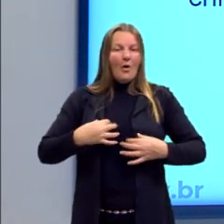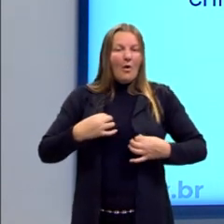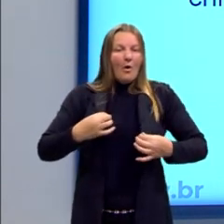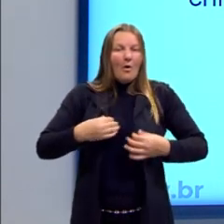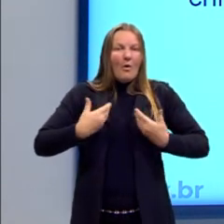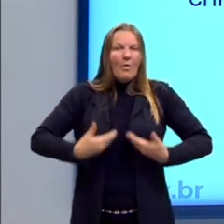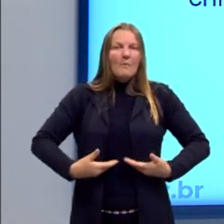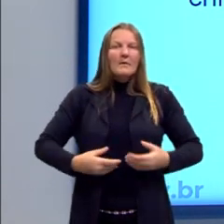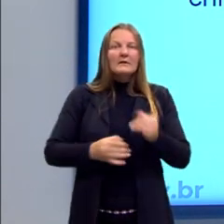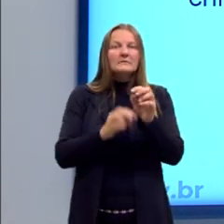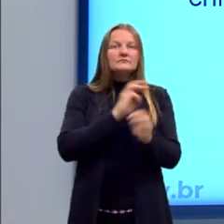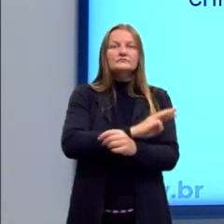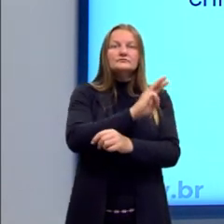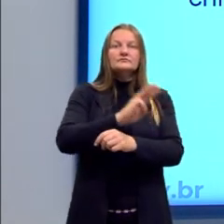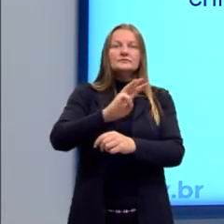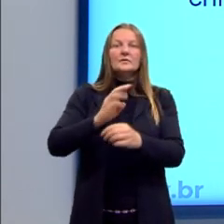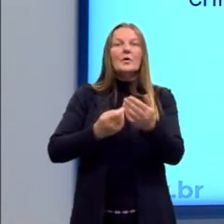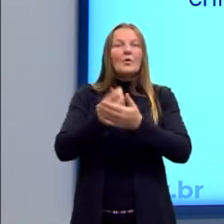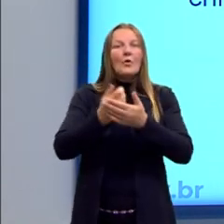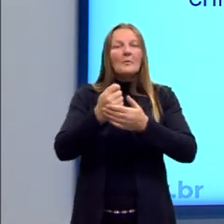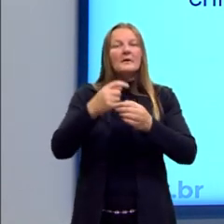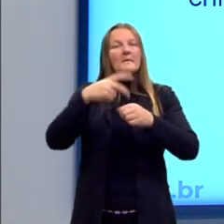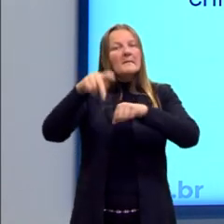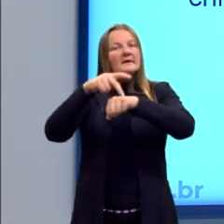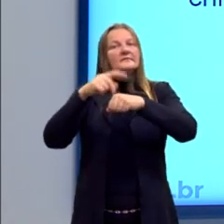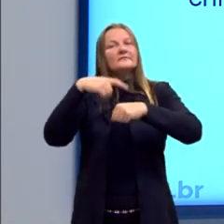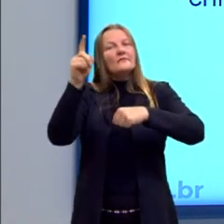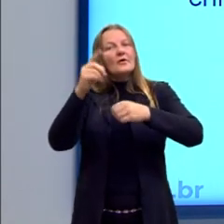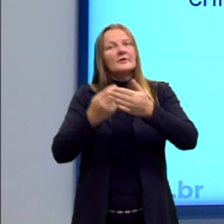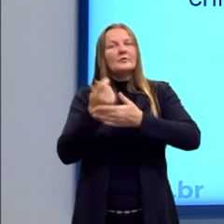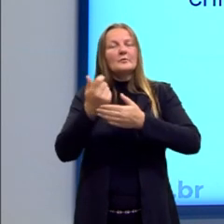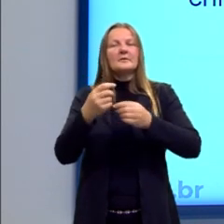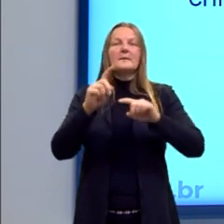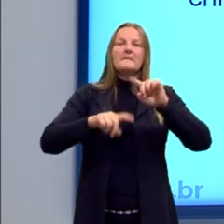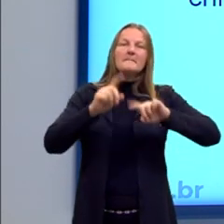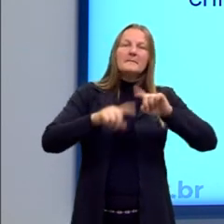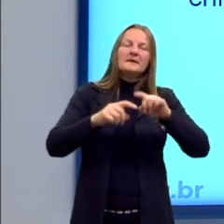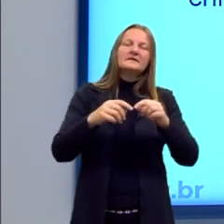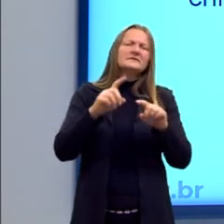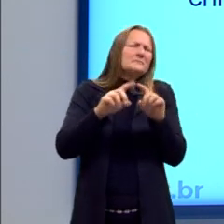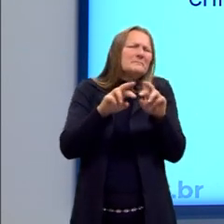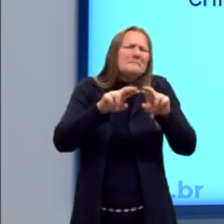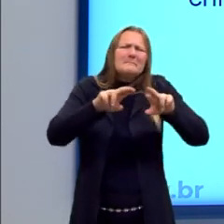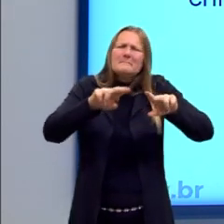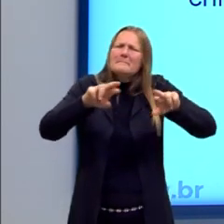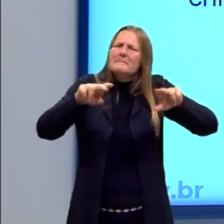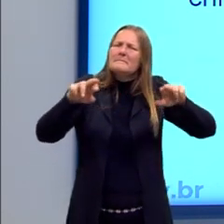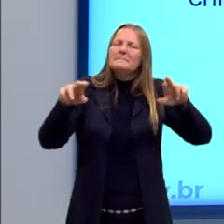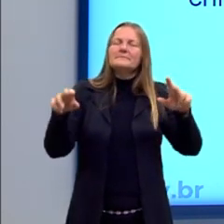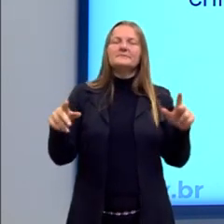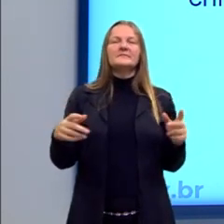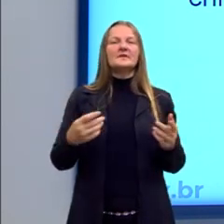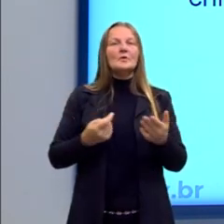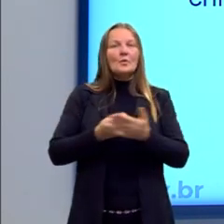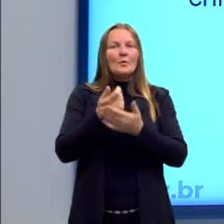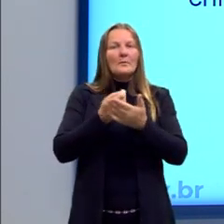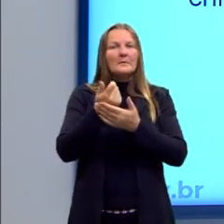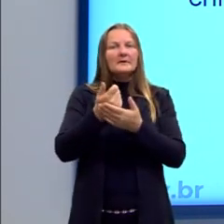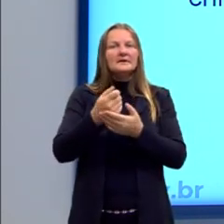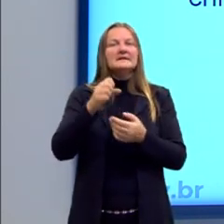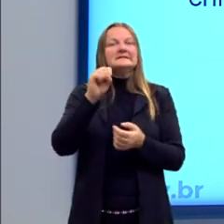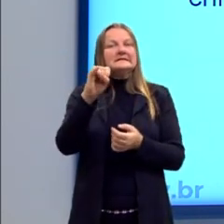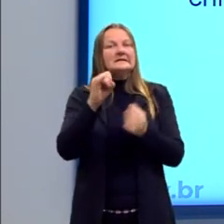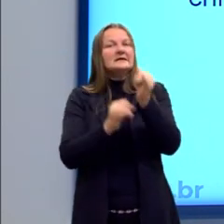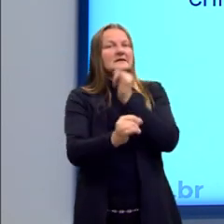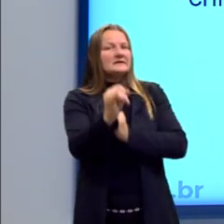não são fabricadas no Brasil. Peças, instrumentos, né? Nós não compraríamos se não fosse